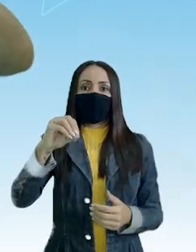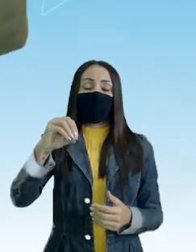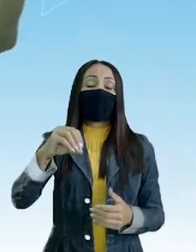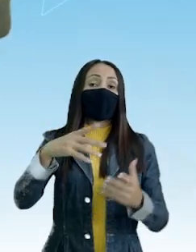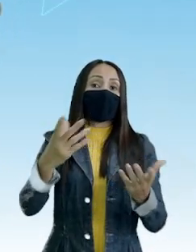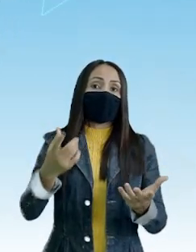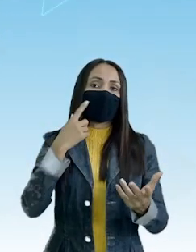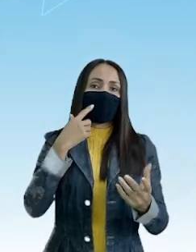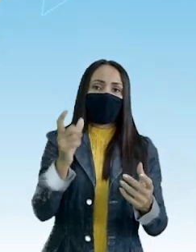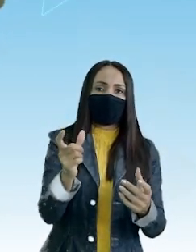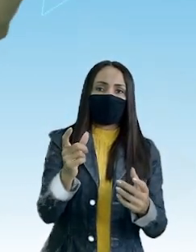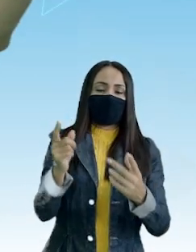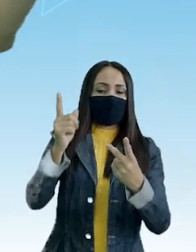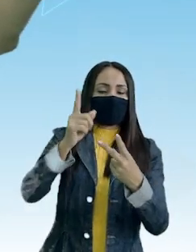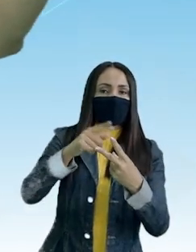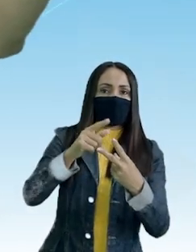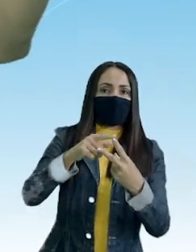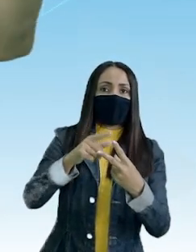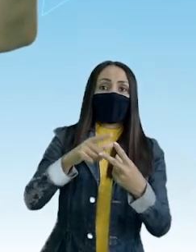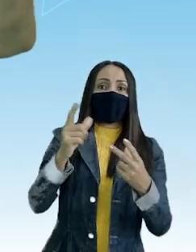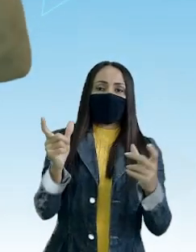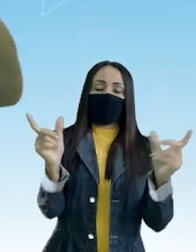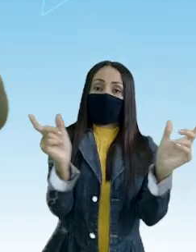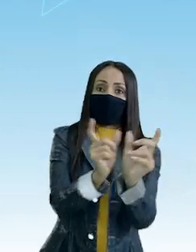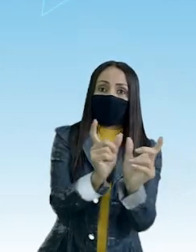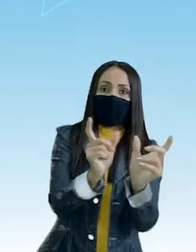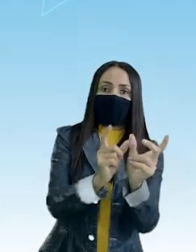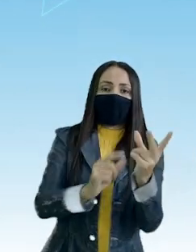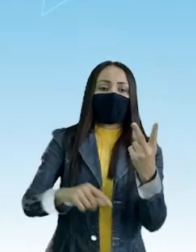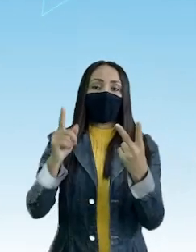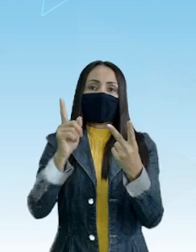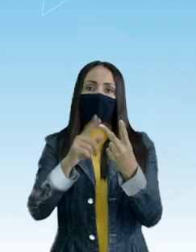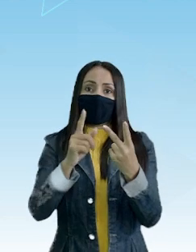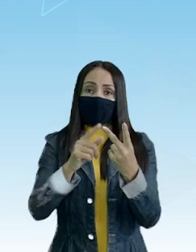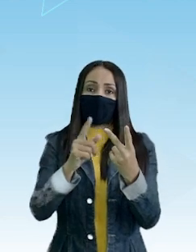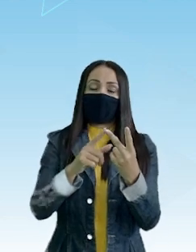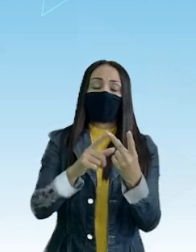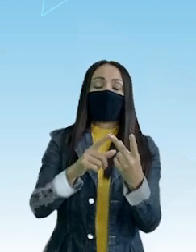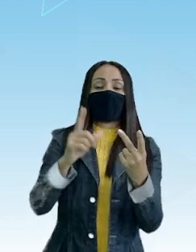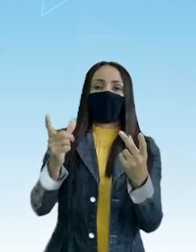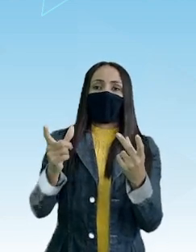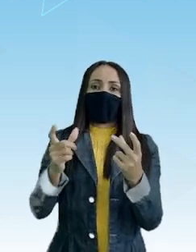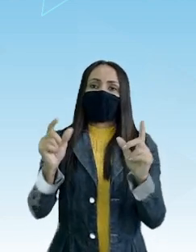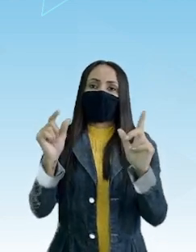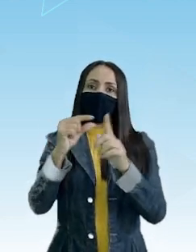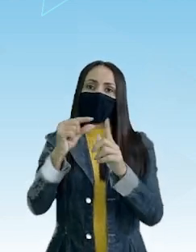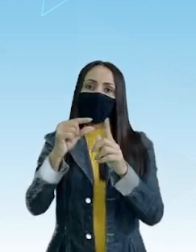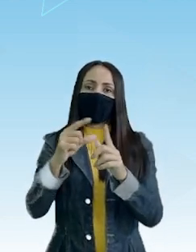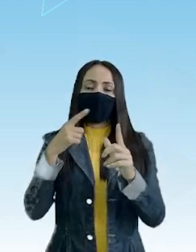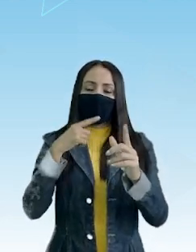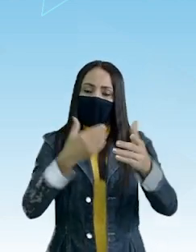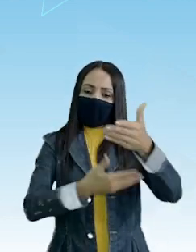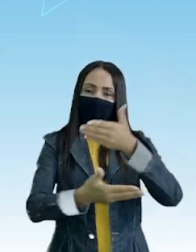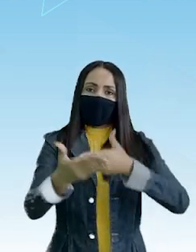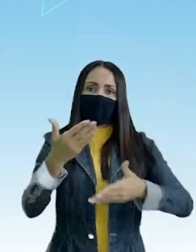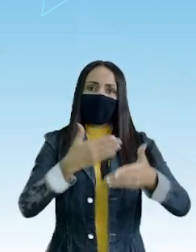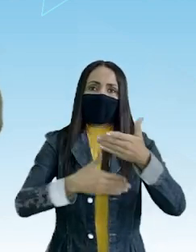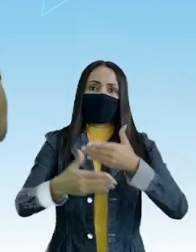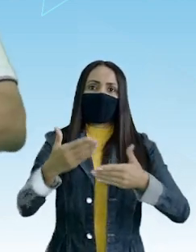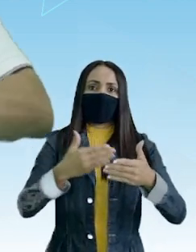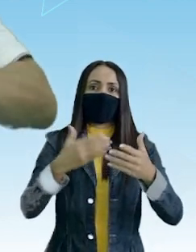de hiperônimo É um grande sinônimo Quando eu falo de hipônimo É uma palavra que tem relação com o